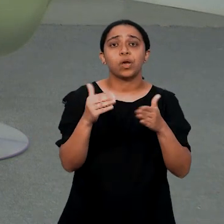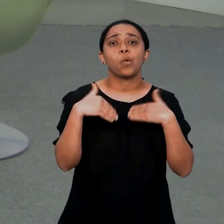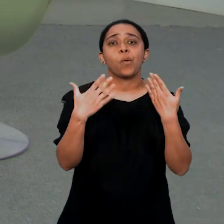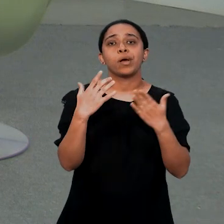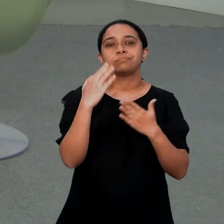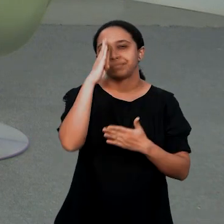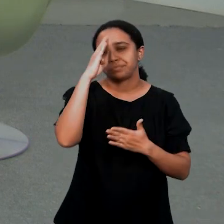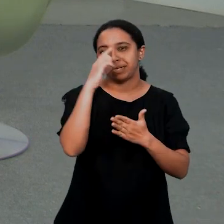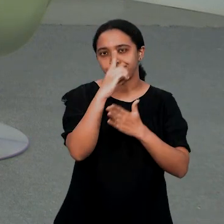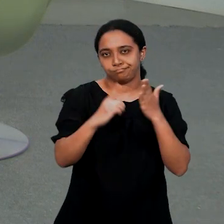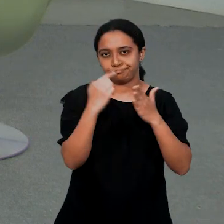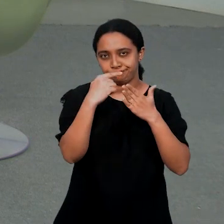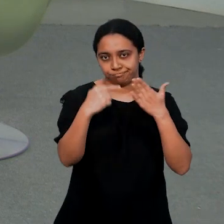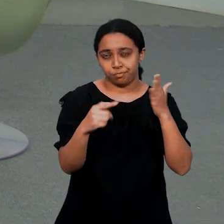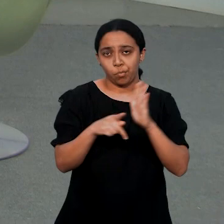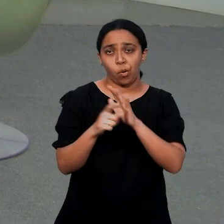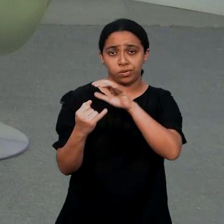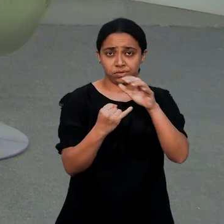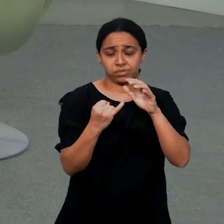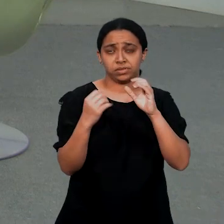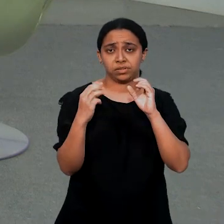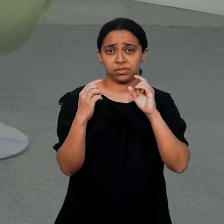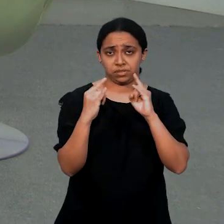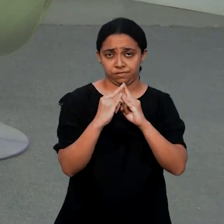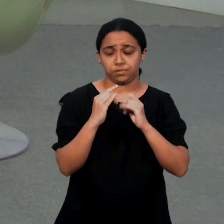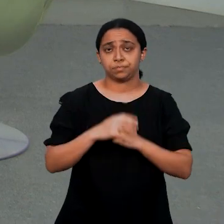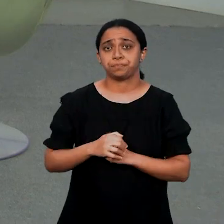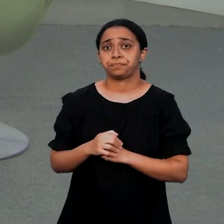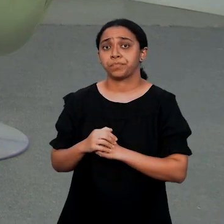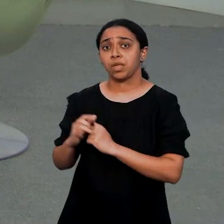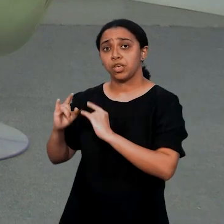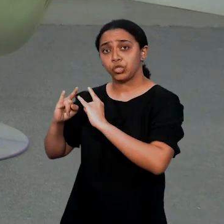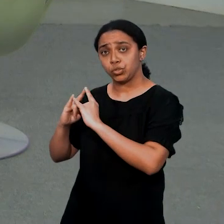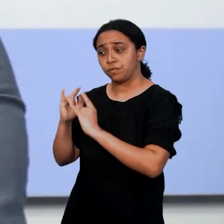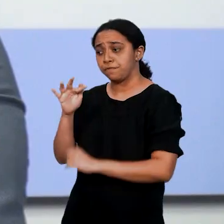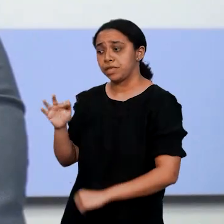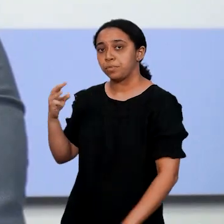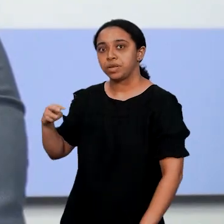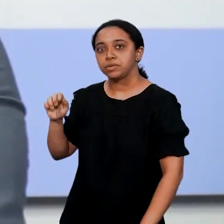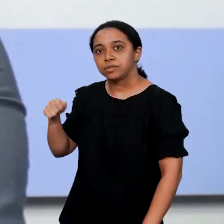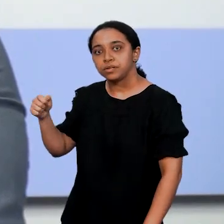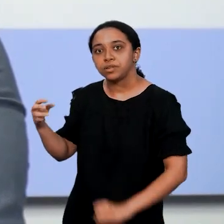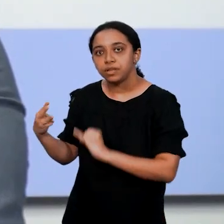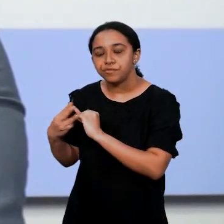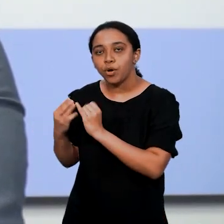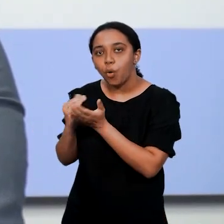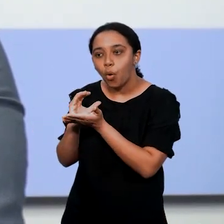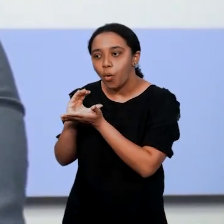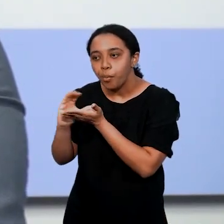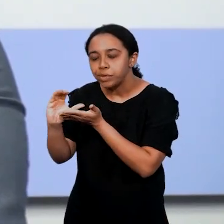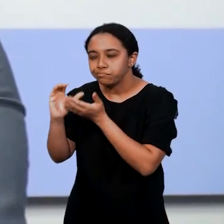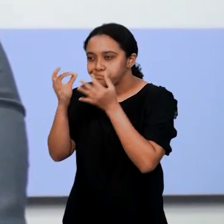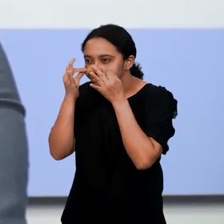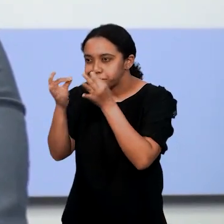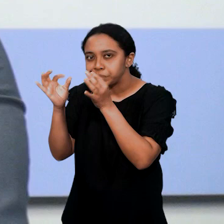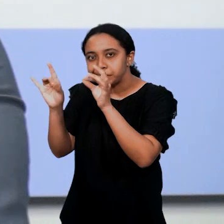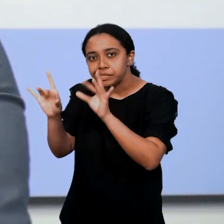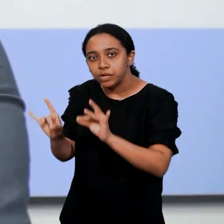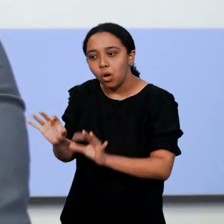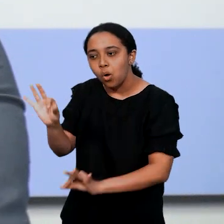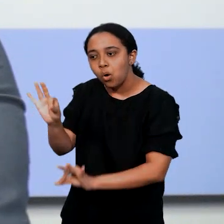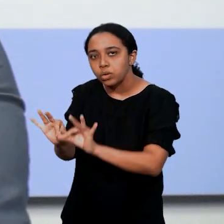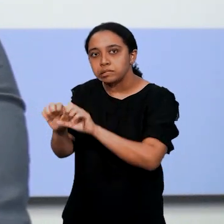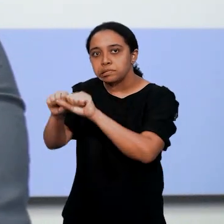internacionalização do IFMA? O Instituto Federal do Maranhão começa a investir na internacionalização agora de forma